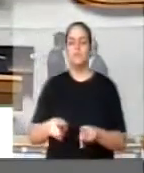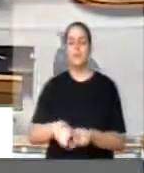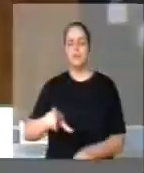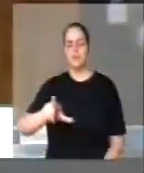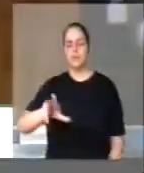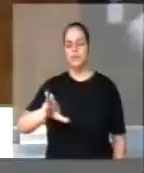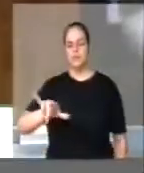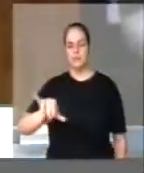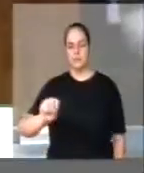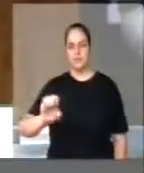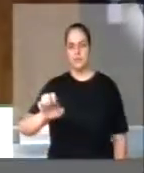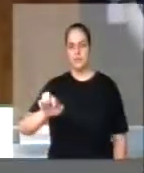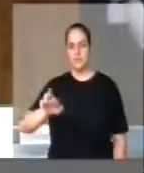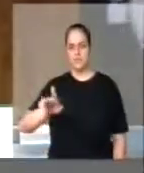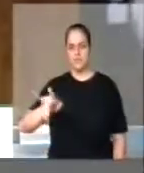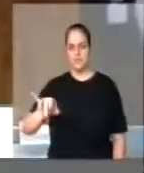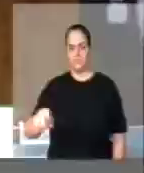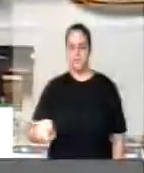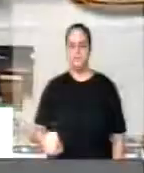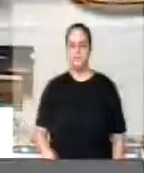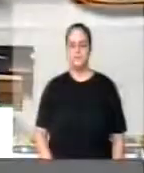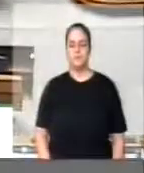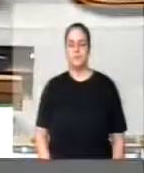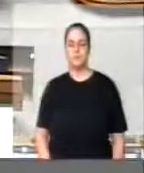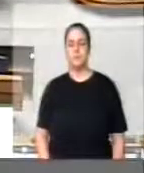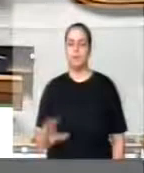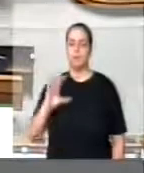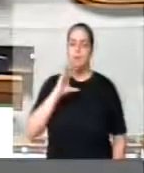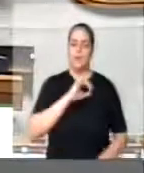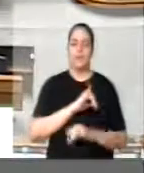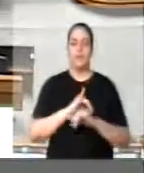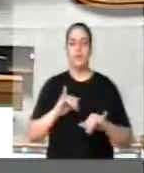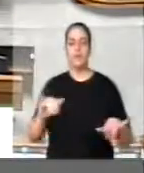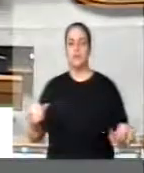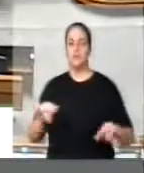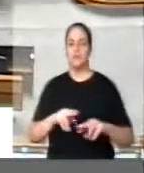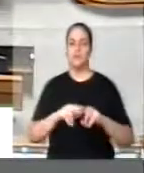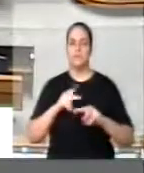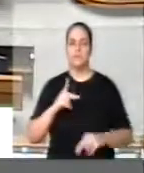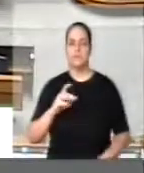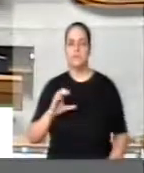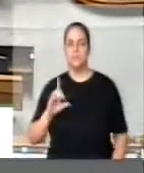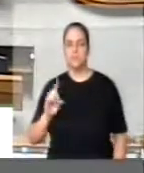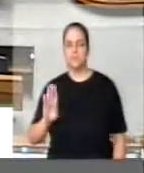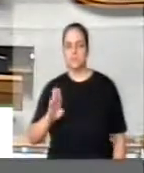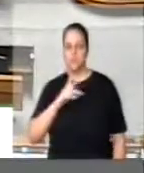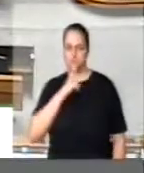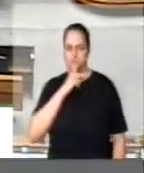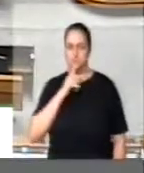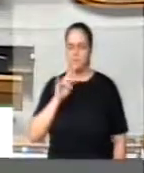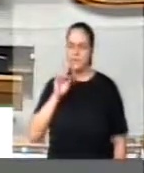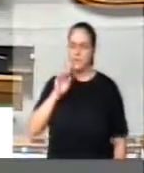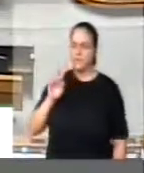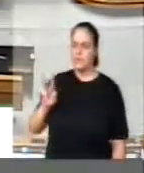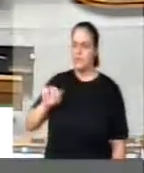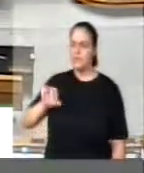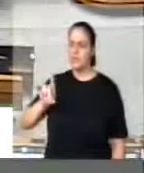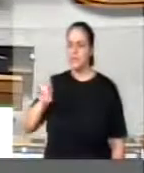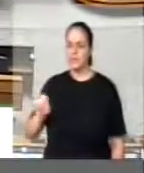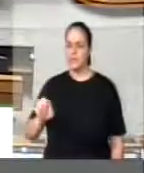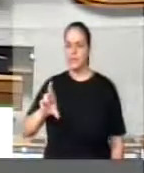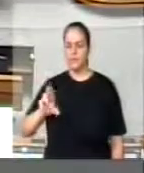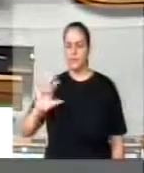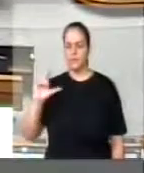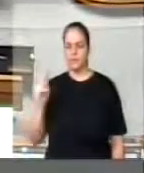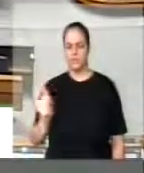a sessão. Sr. Presidente, eu gostaria de registrar aqui, em nome do PCdoB, ouvir o deputado Hildo Rocha. Primeiro, informar a ele que